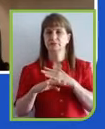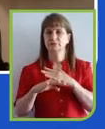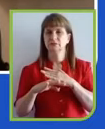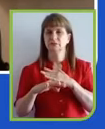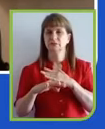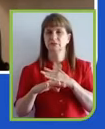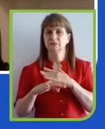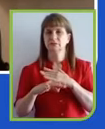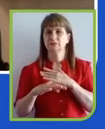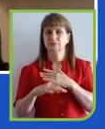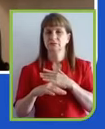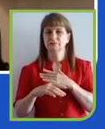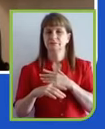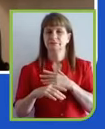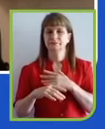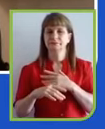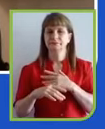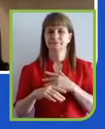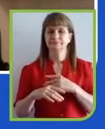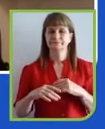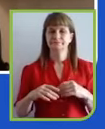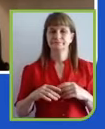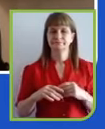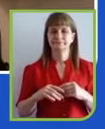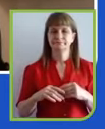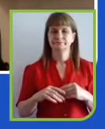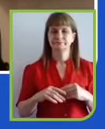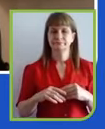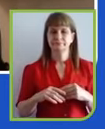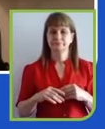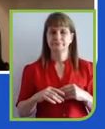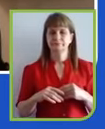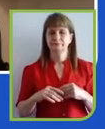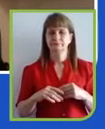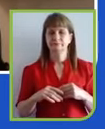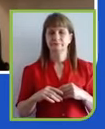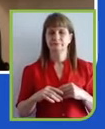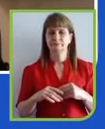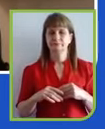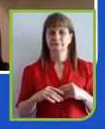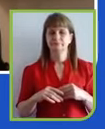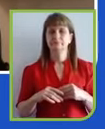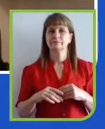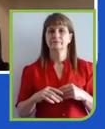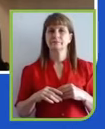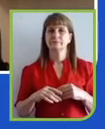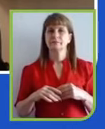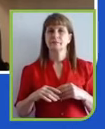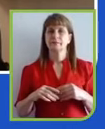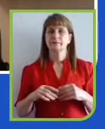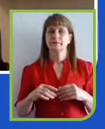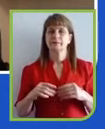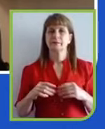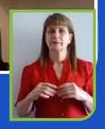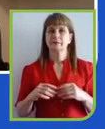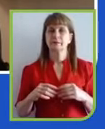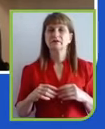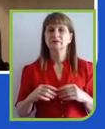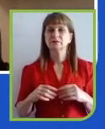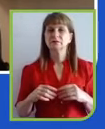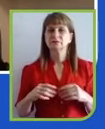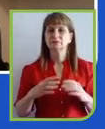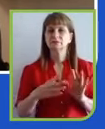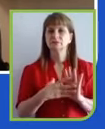municípios surgiram por meio de uma coalizão entre as operadoras que de forma anonimizada ou